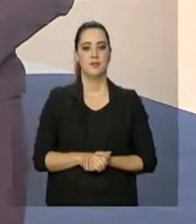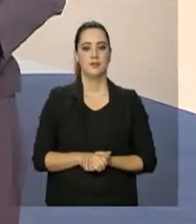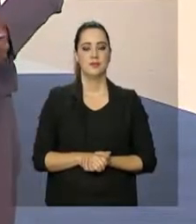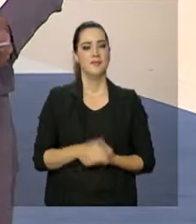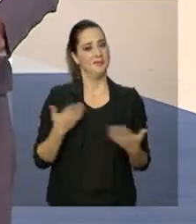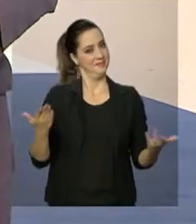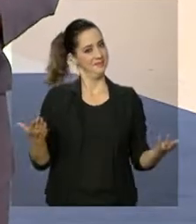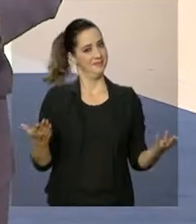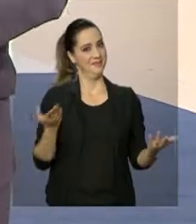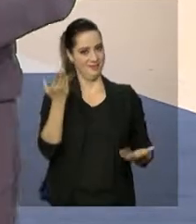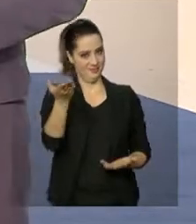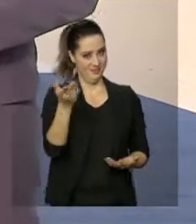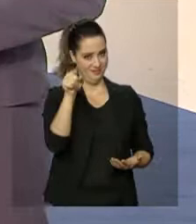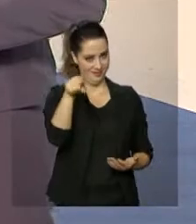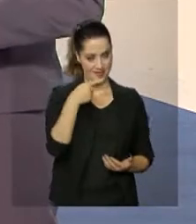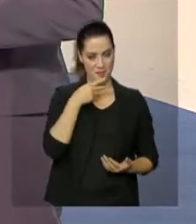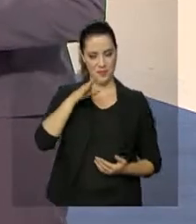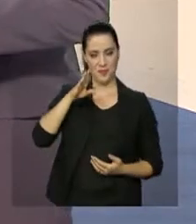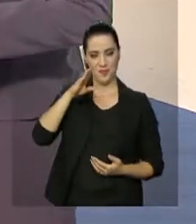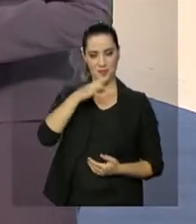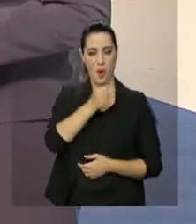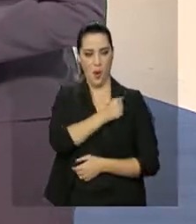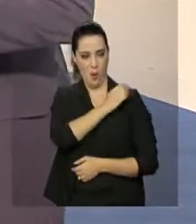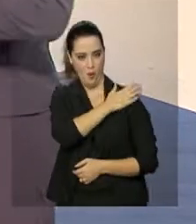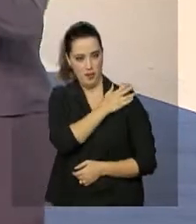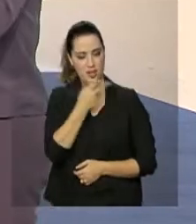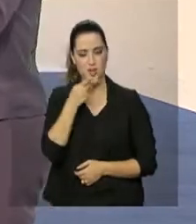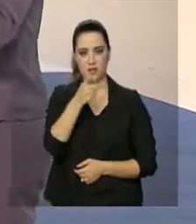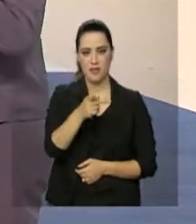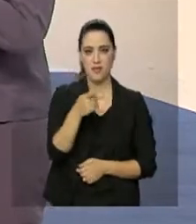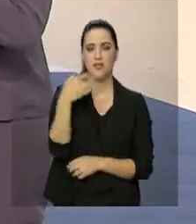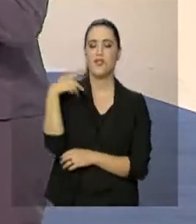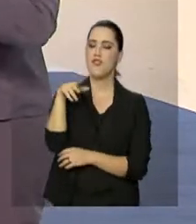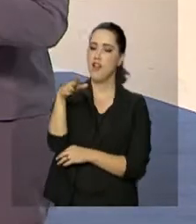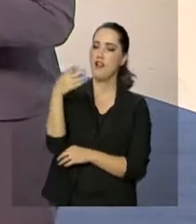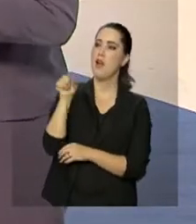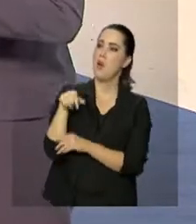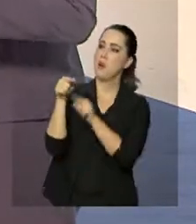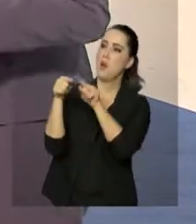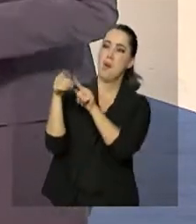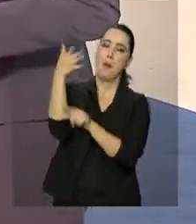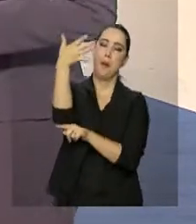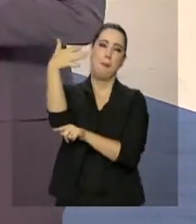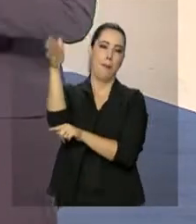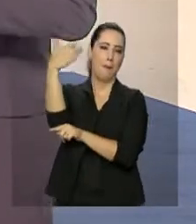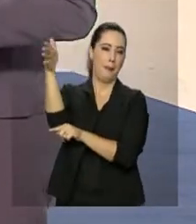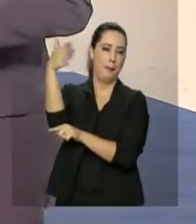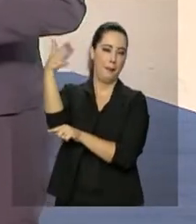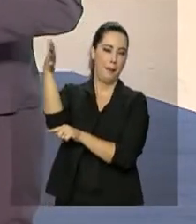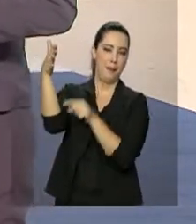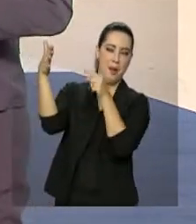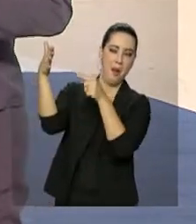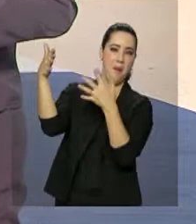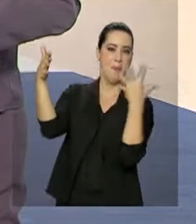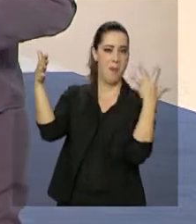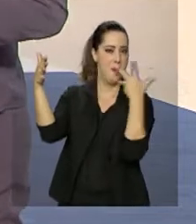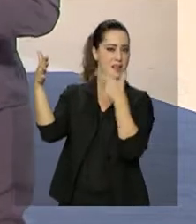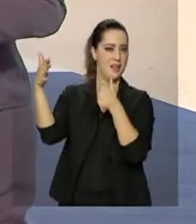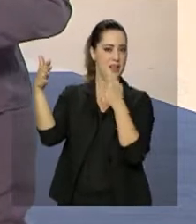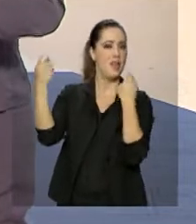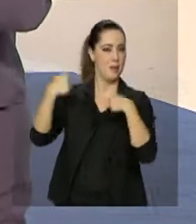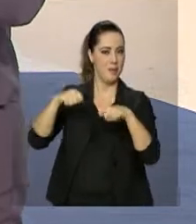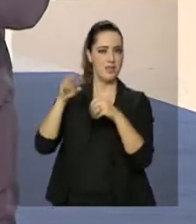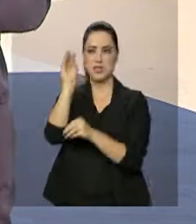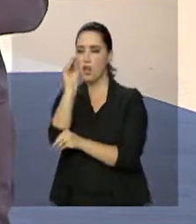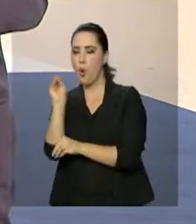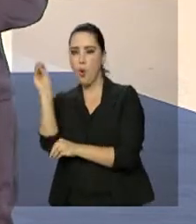É isso aí. Comandante, para manter a bandeira tremulando lá no alto, bonita, inteira, é preciso